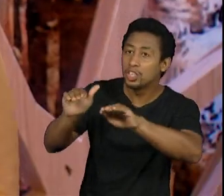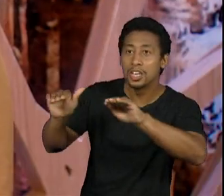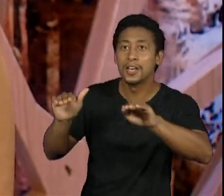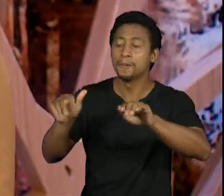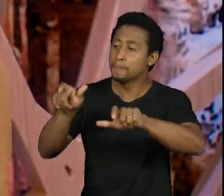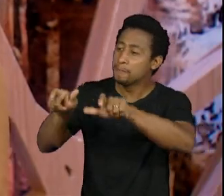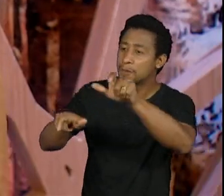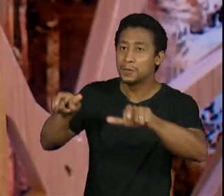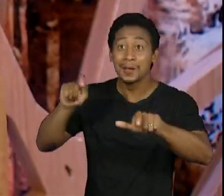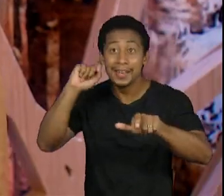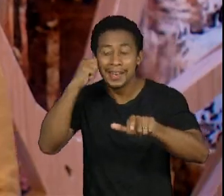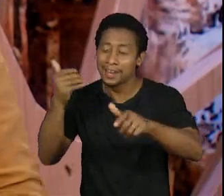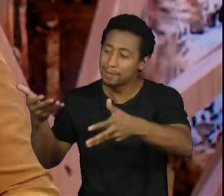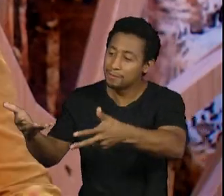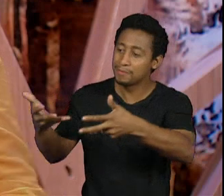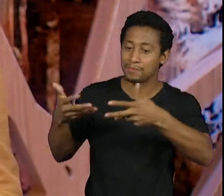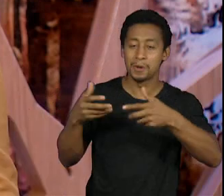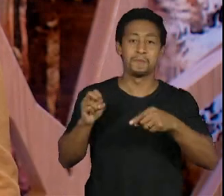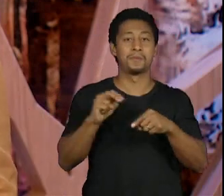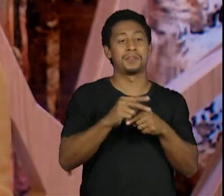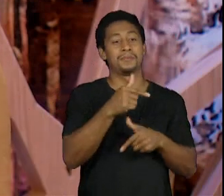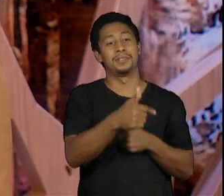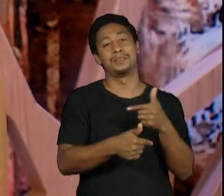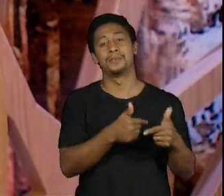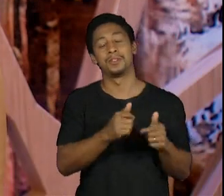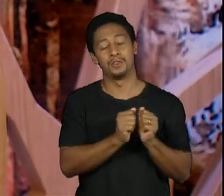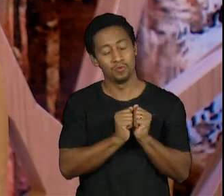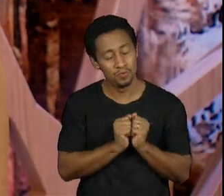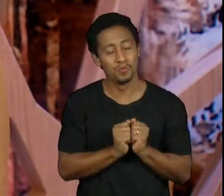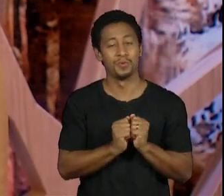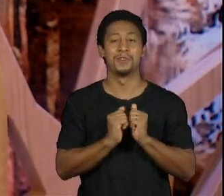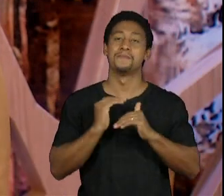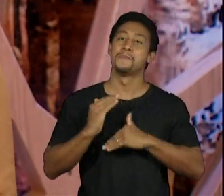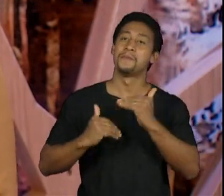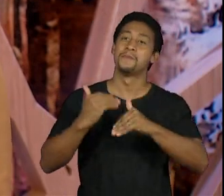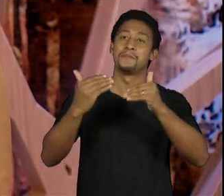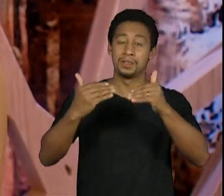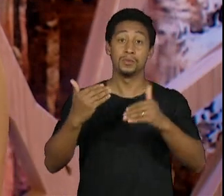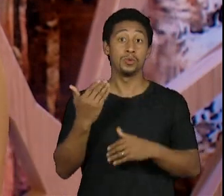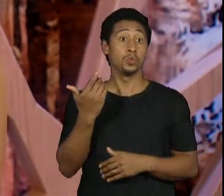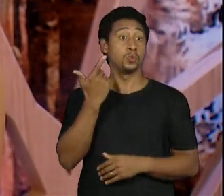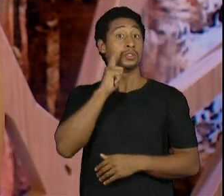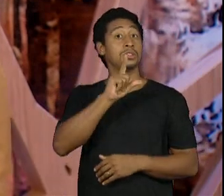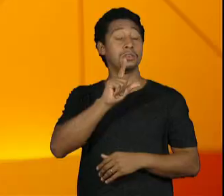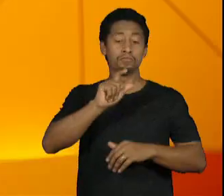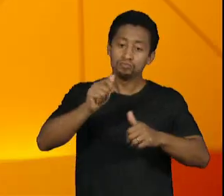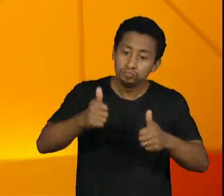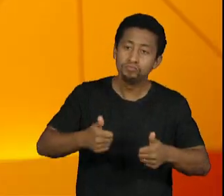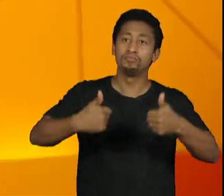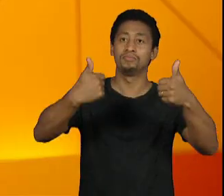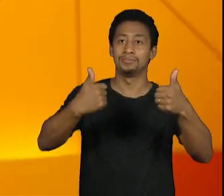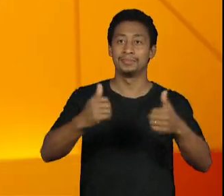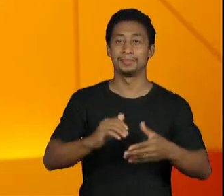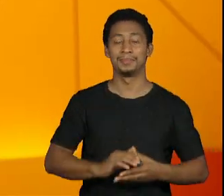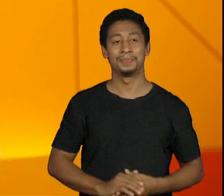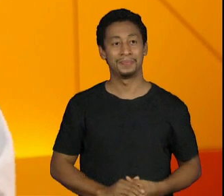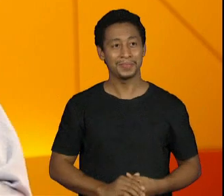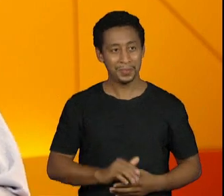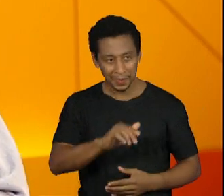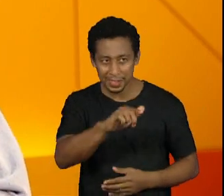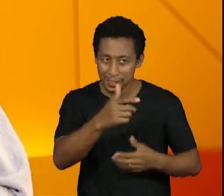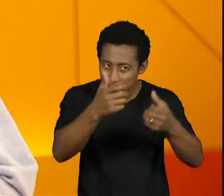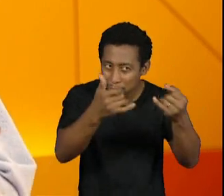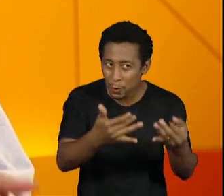negras também para avançarem junto com a gente para estarem junto com a gente para construir um lugar melhor para todos nós e já que você falou do clube vamos